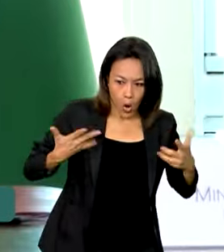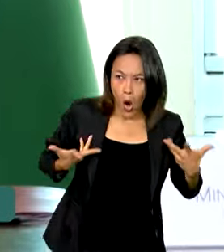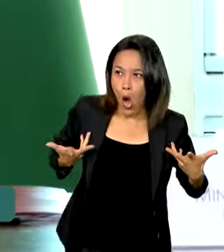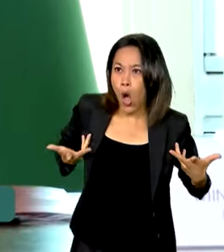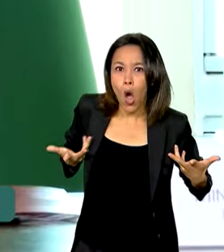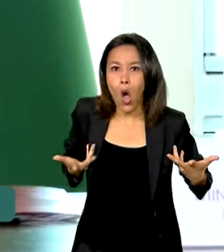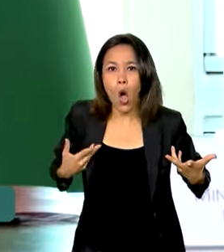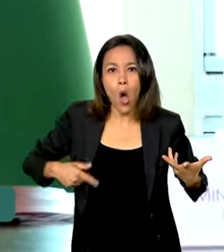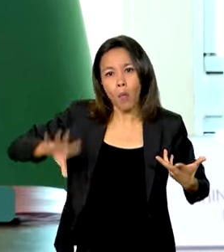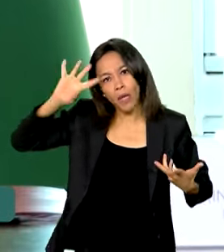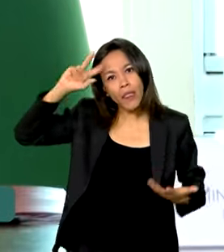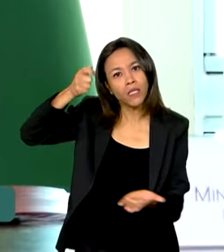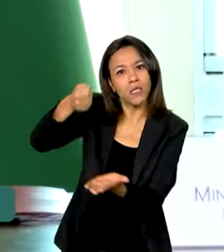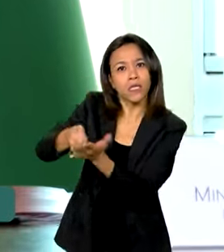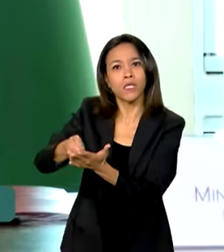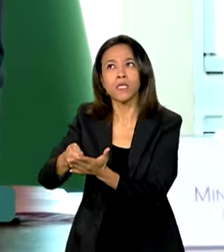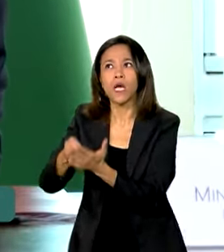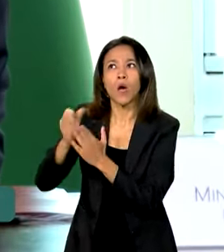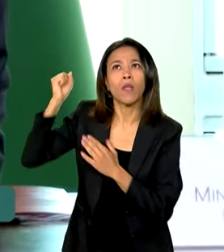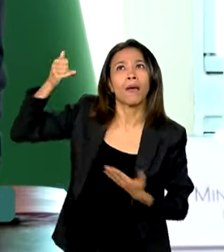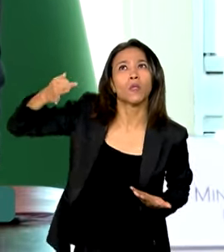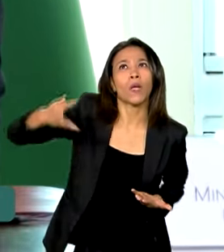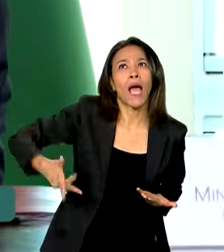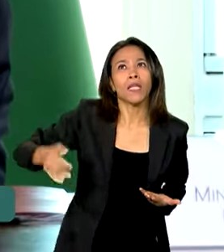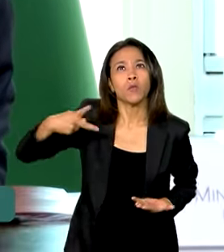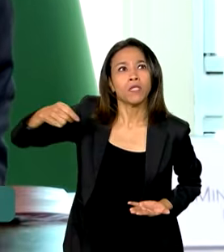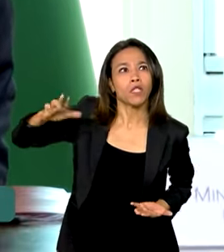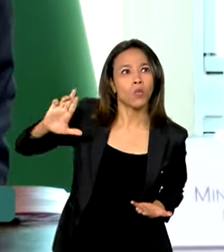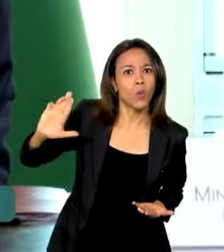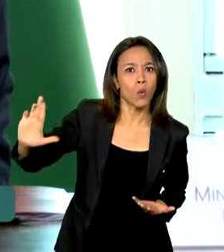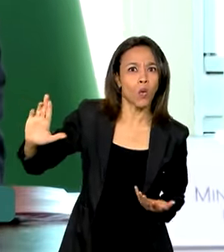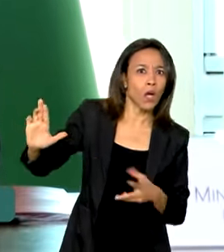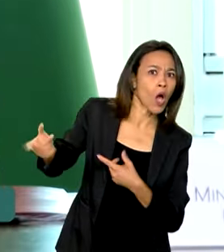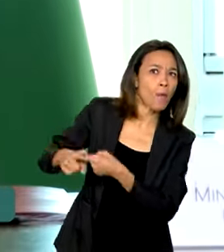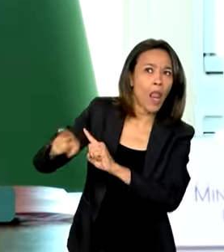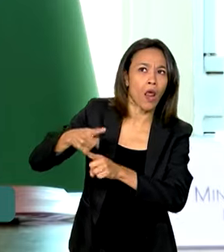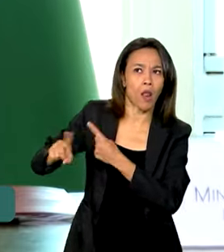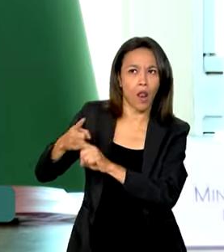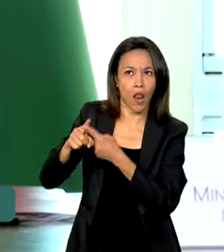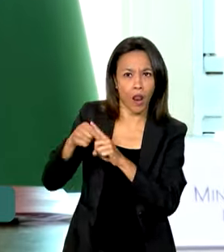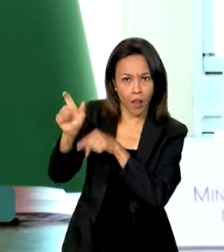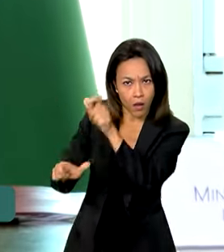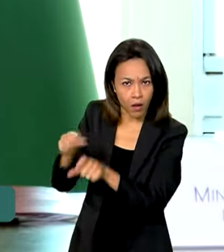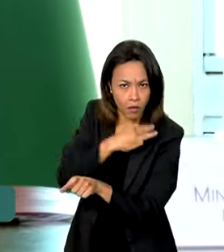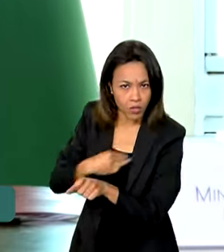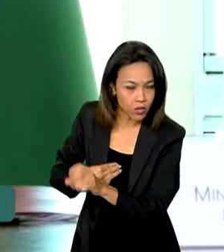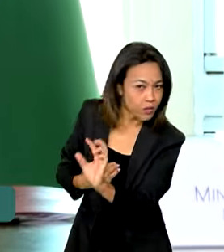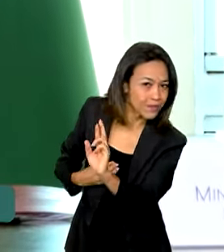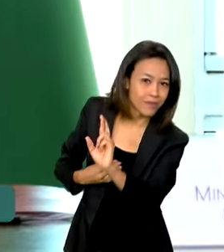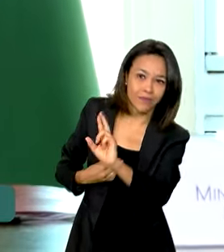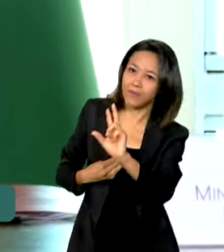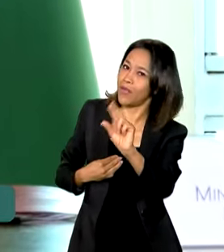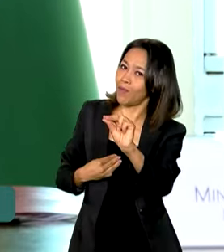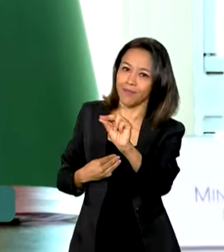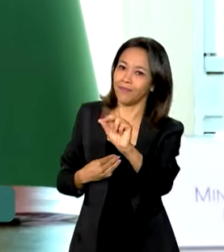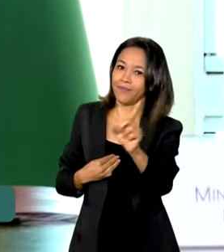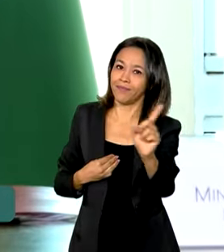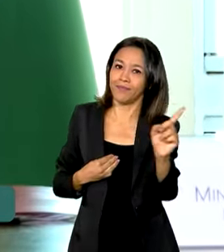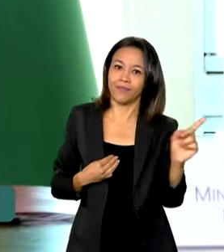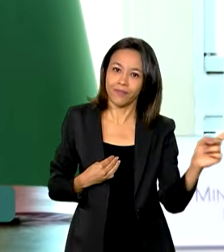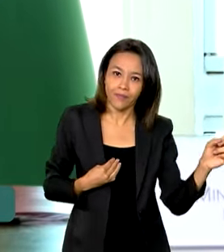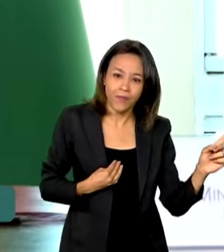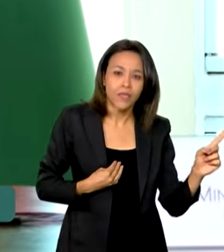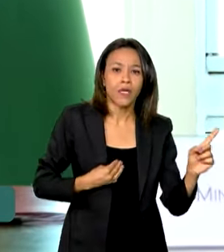medida tomada à meia-noite do Lula no gabinete dele com seus ministros. Não, as coisas serão tomadas